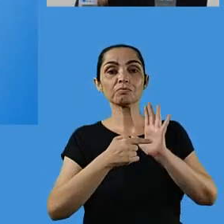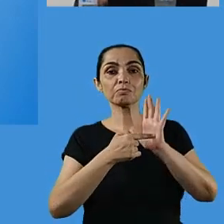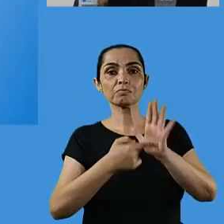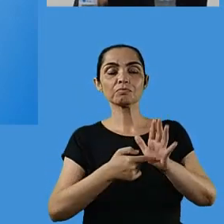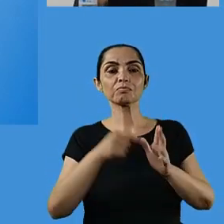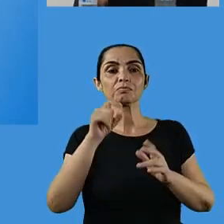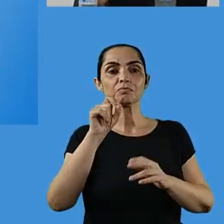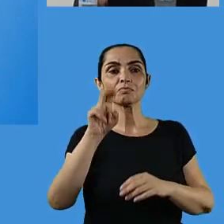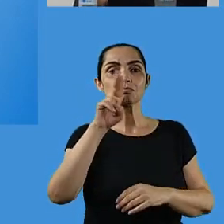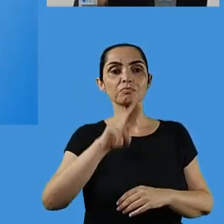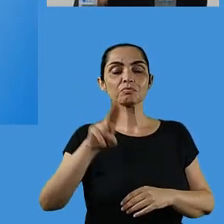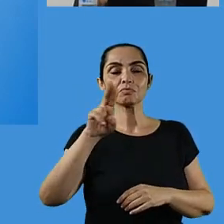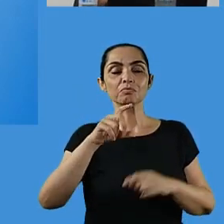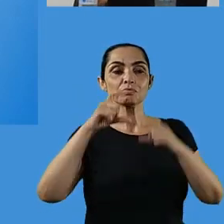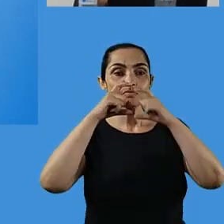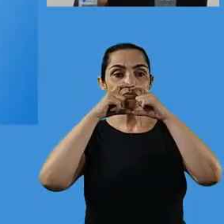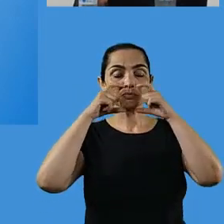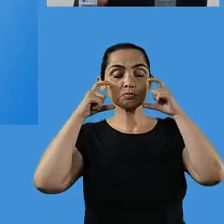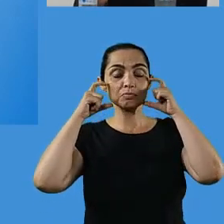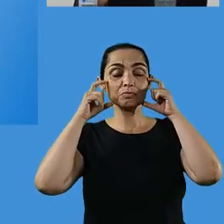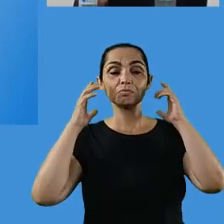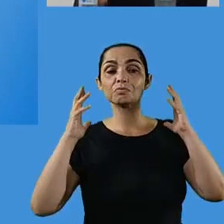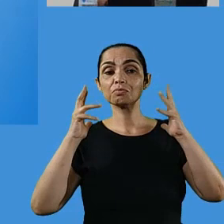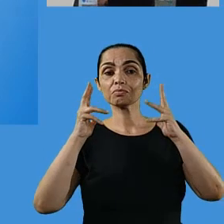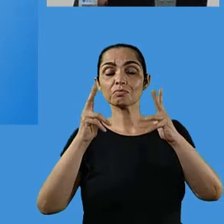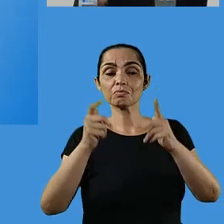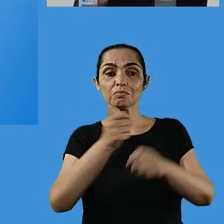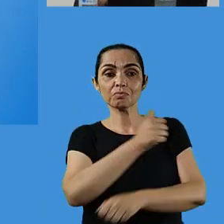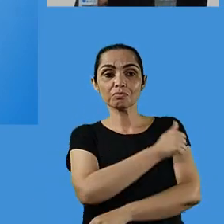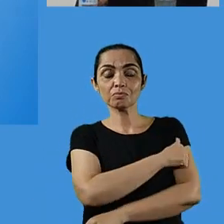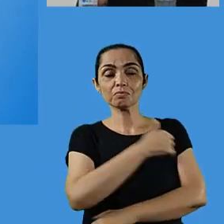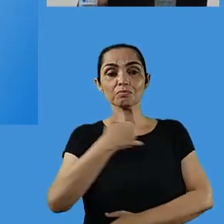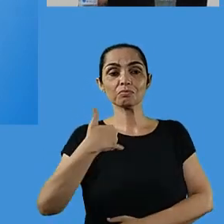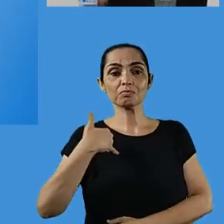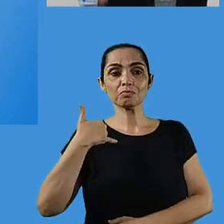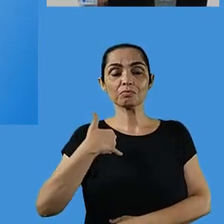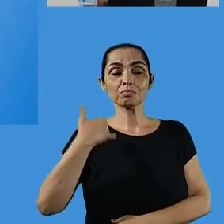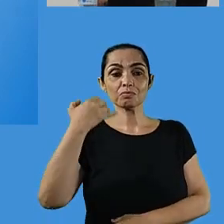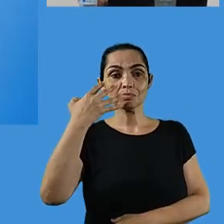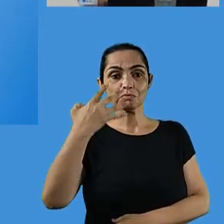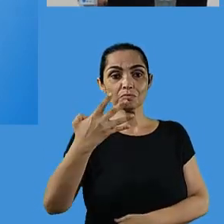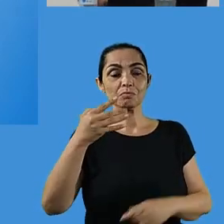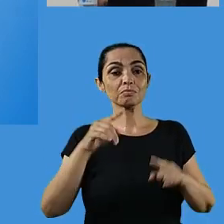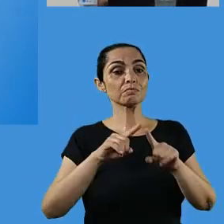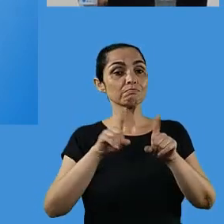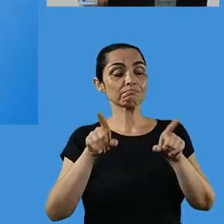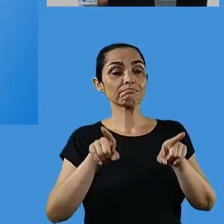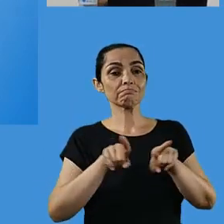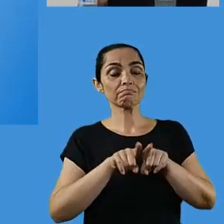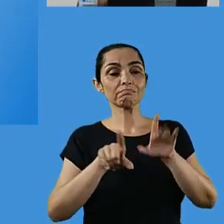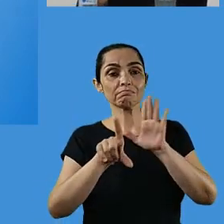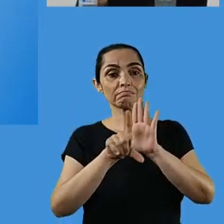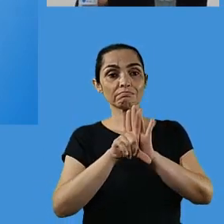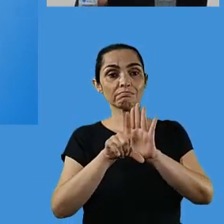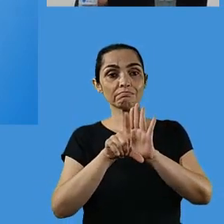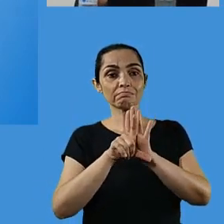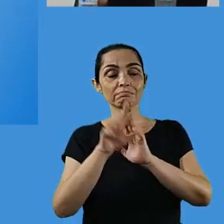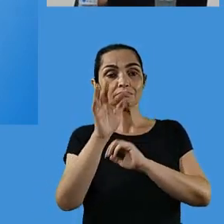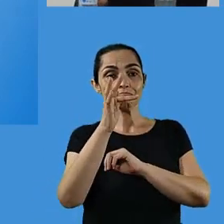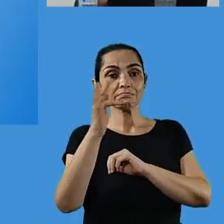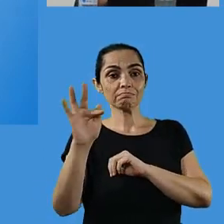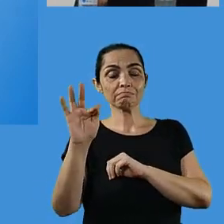partir dos quatro anos. entretanto, existe uma lei federal, a lei 14.019 de 2020,